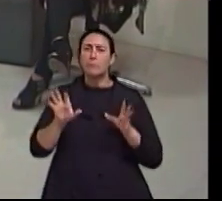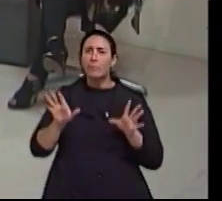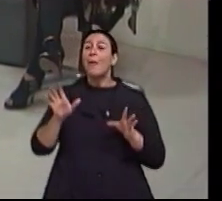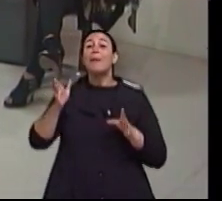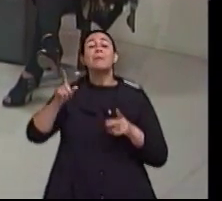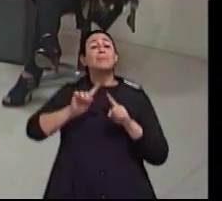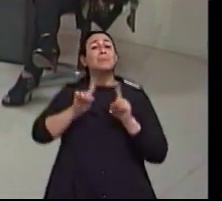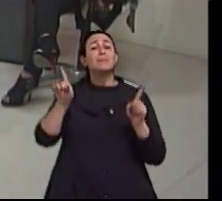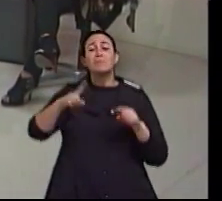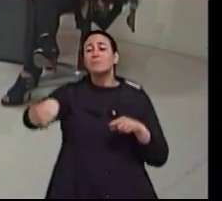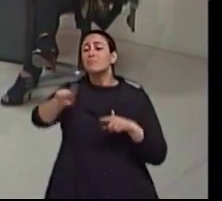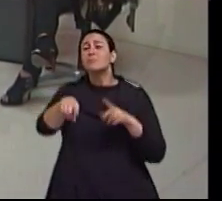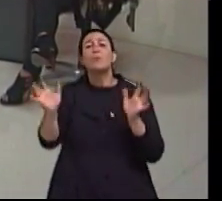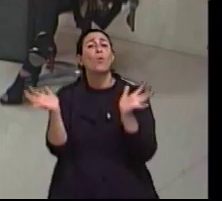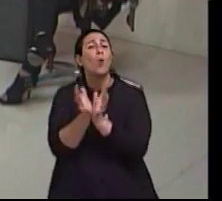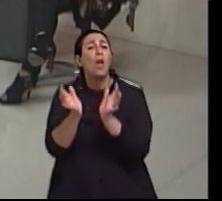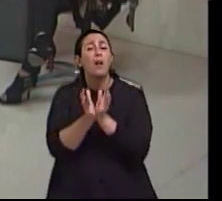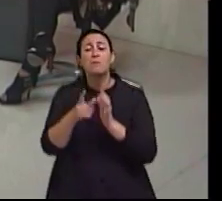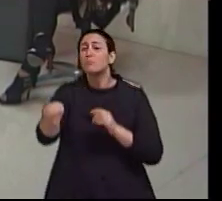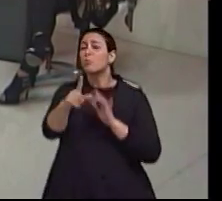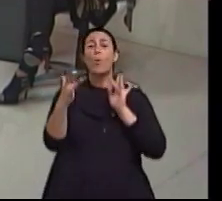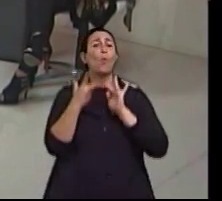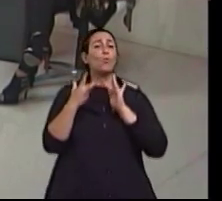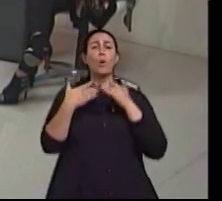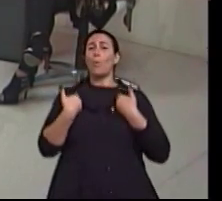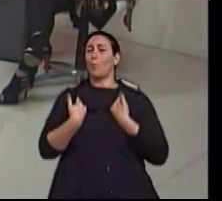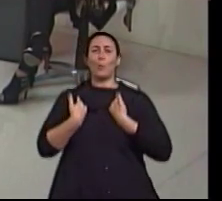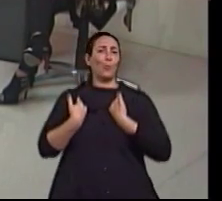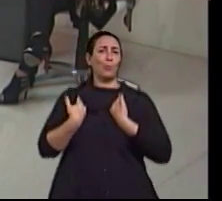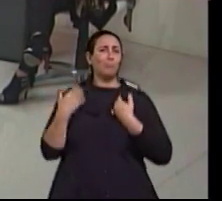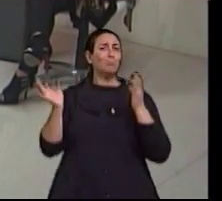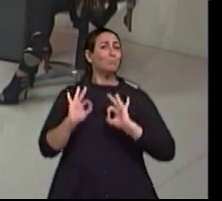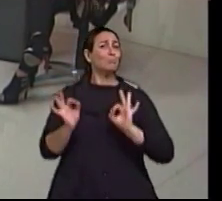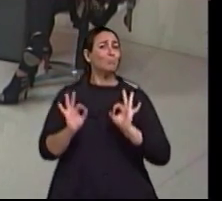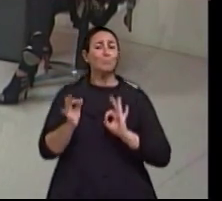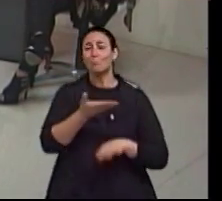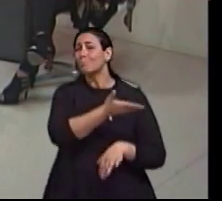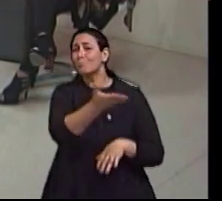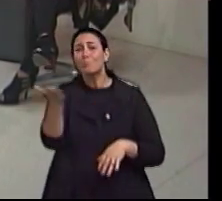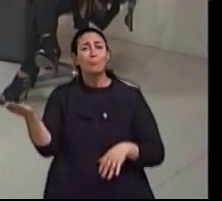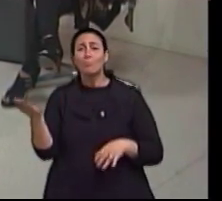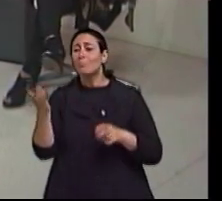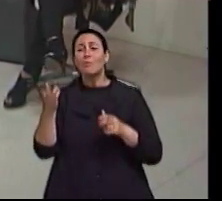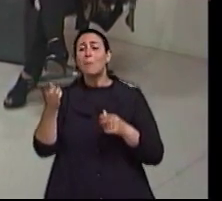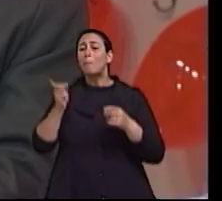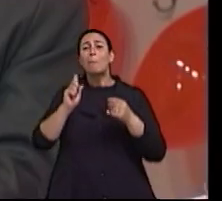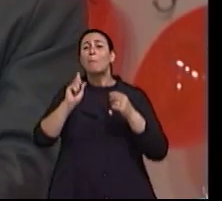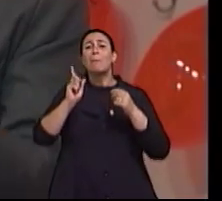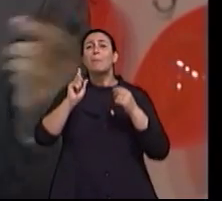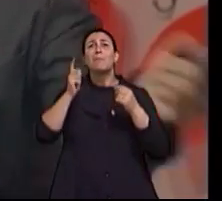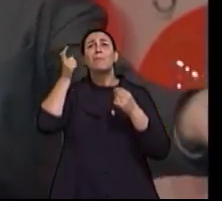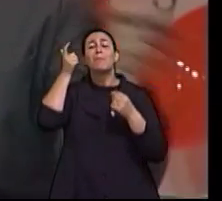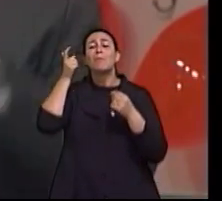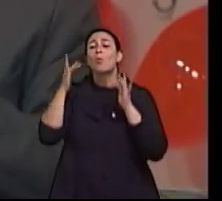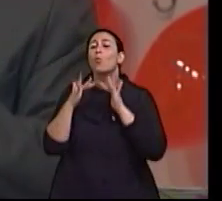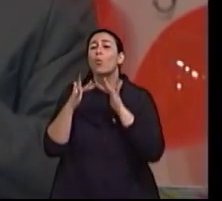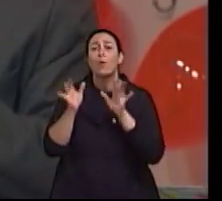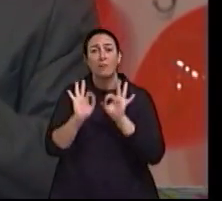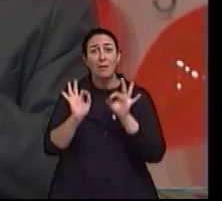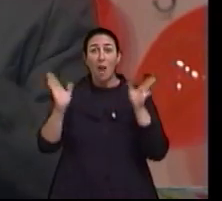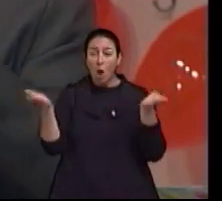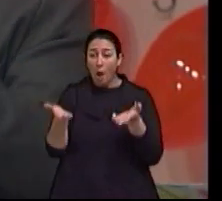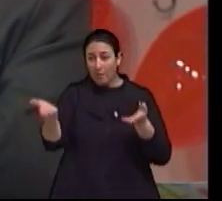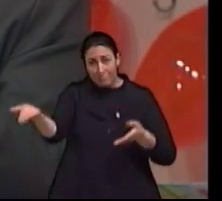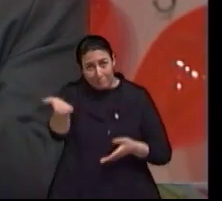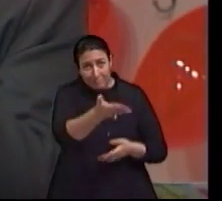crianças na época... Que não conviveram. Que não tiveram oportunidade de conviver com um colega diferente e de aprender como é essa questão. certeza. E são os adultos de